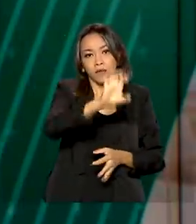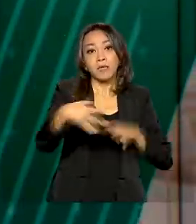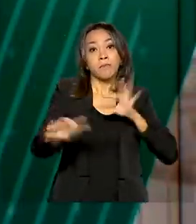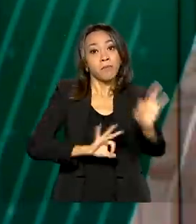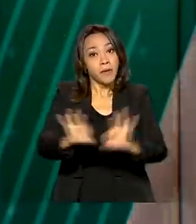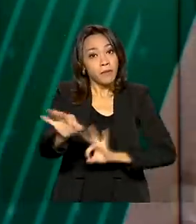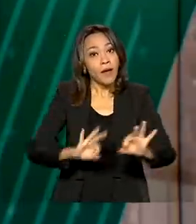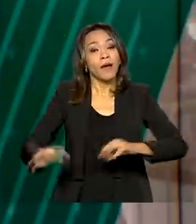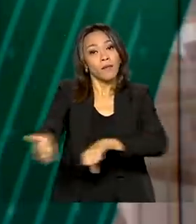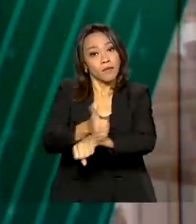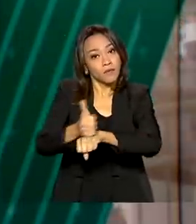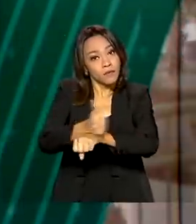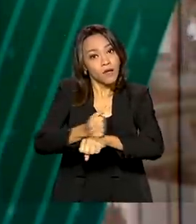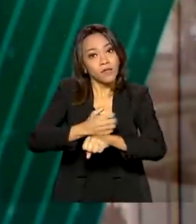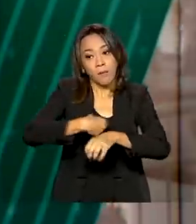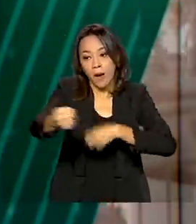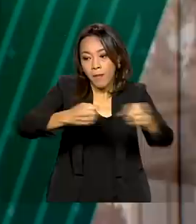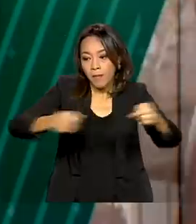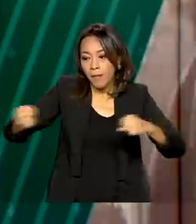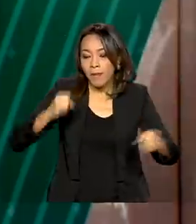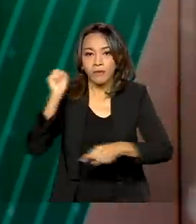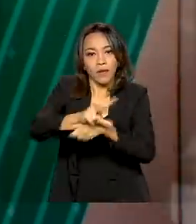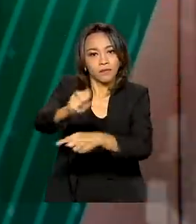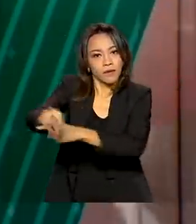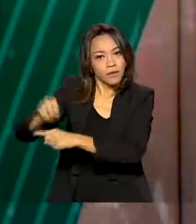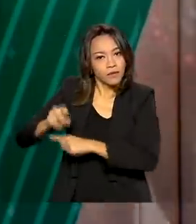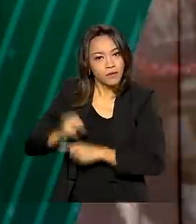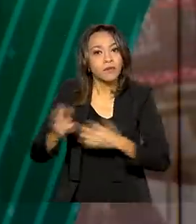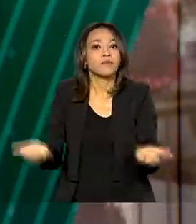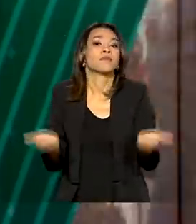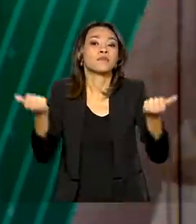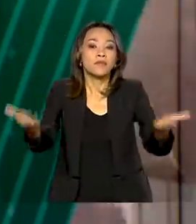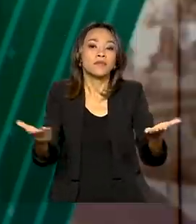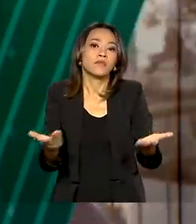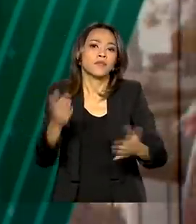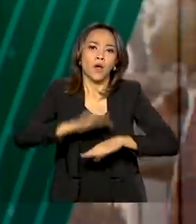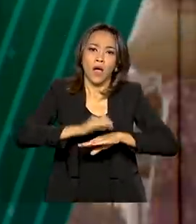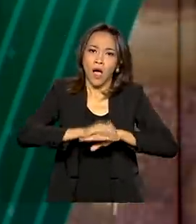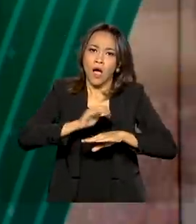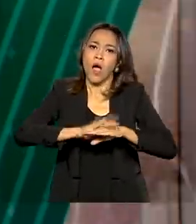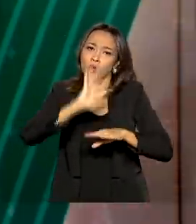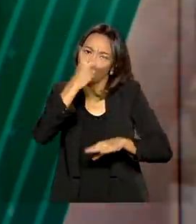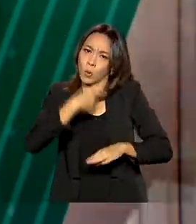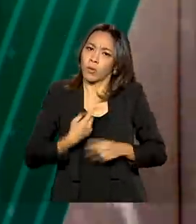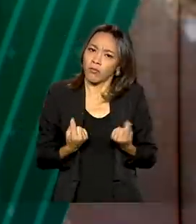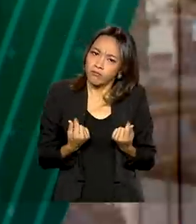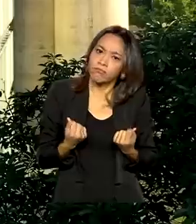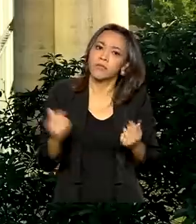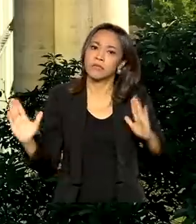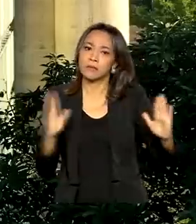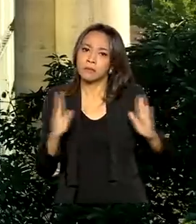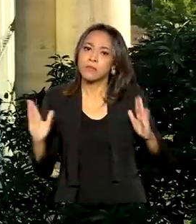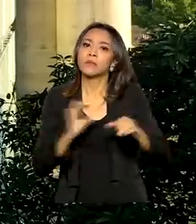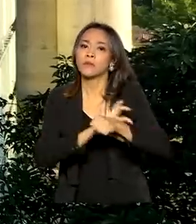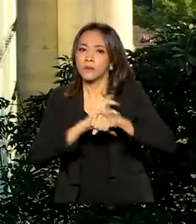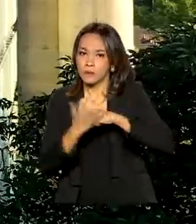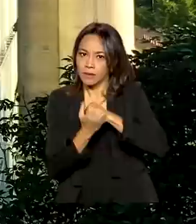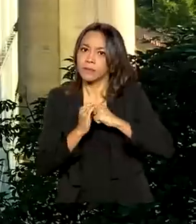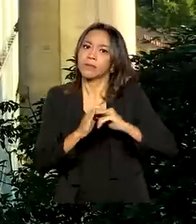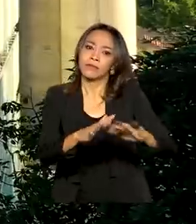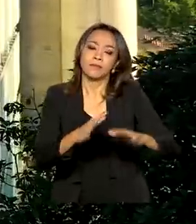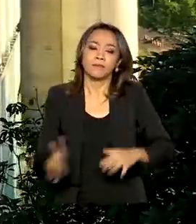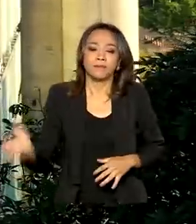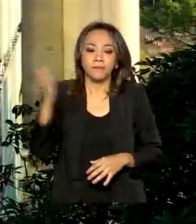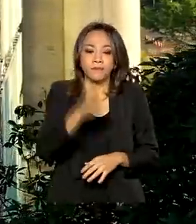profissionais para o mercado de trabalho, dando autonomia econômica às mulheres, especialmente nesse momento de pandemia. O